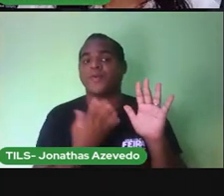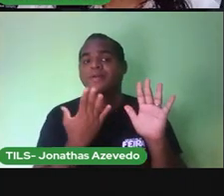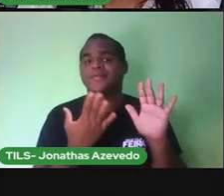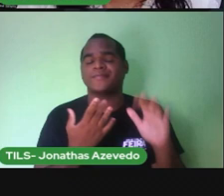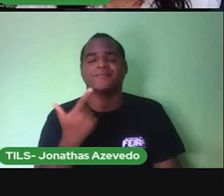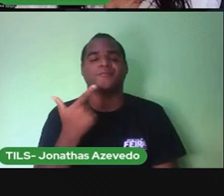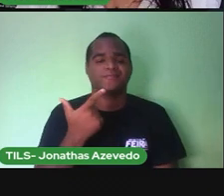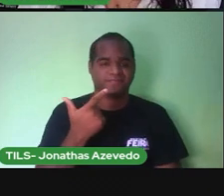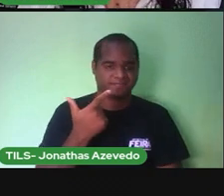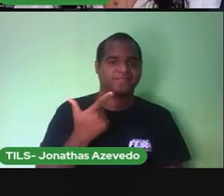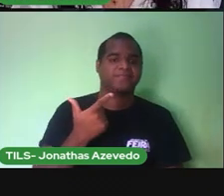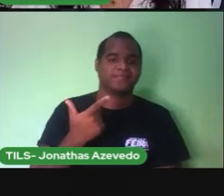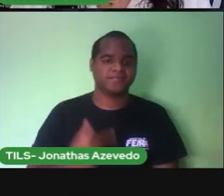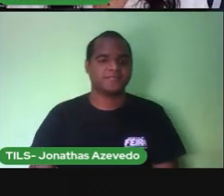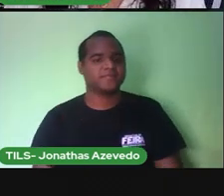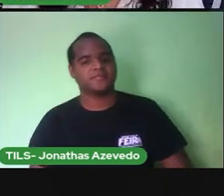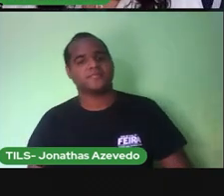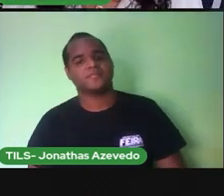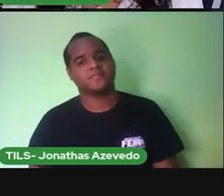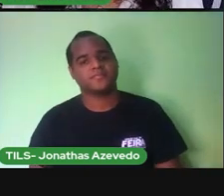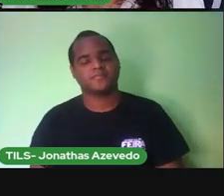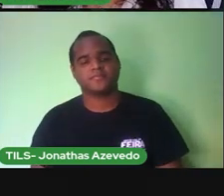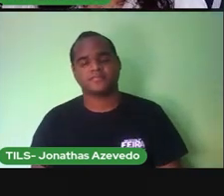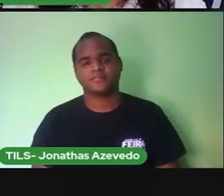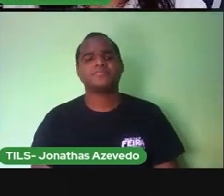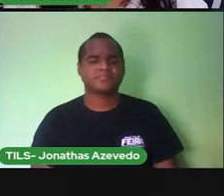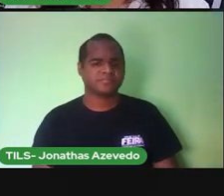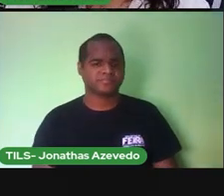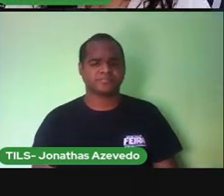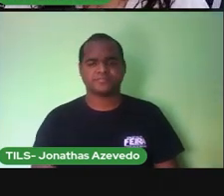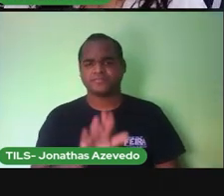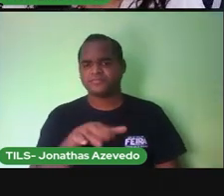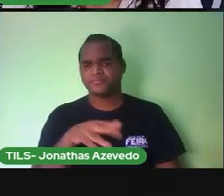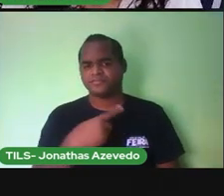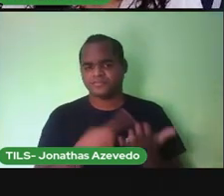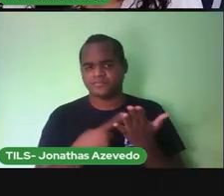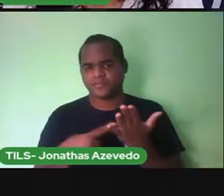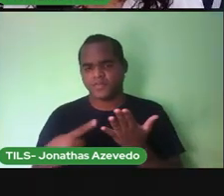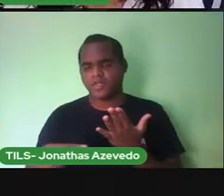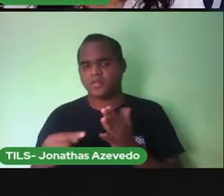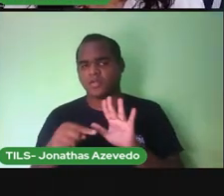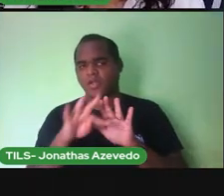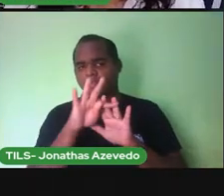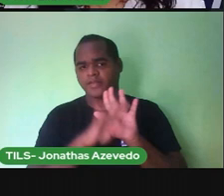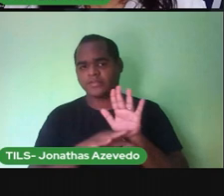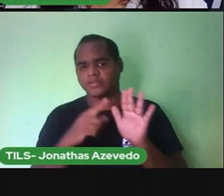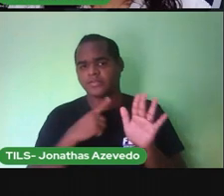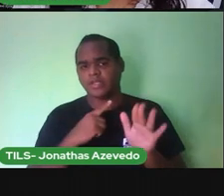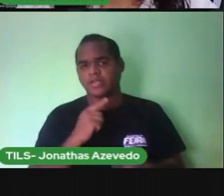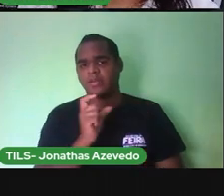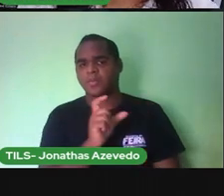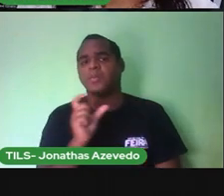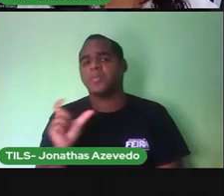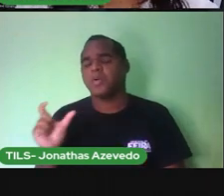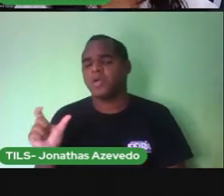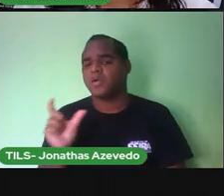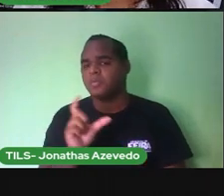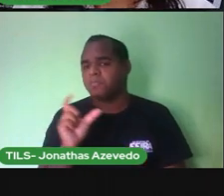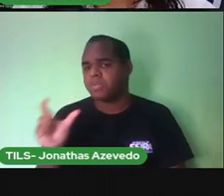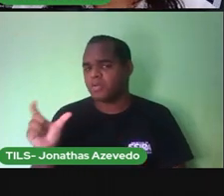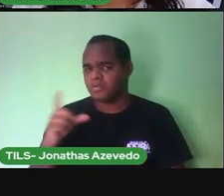estrofes Nesse texto Que é uma cantiga Existem